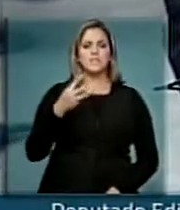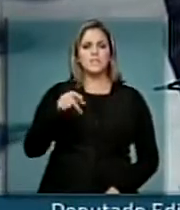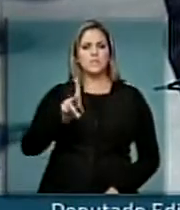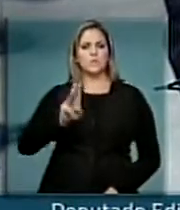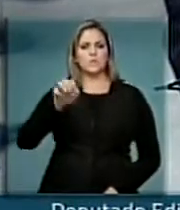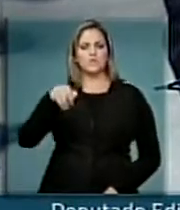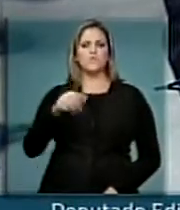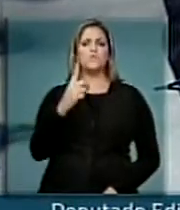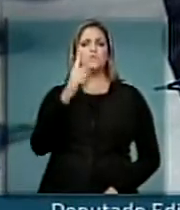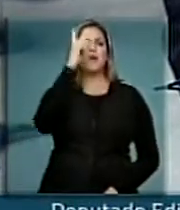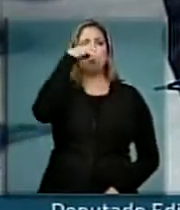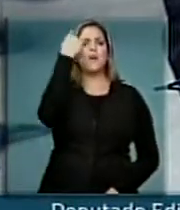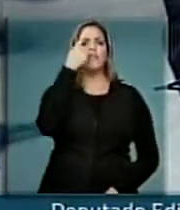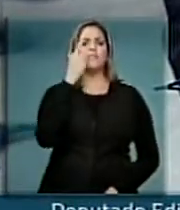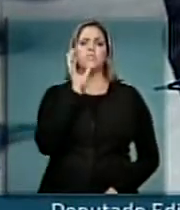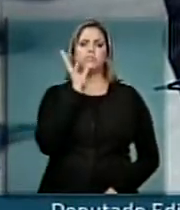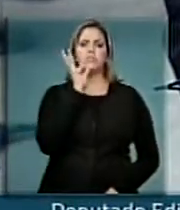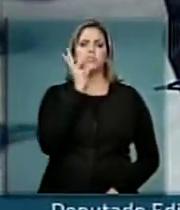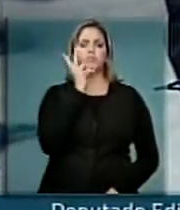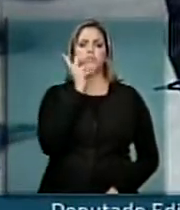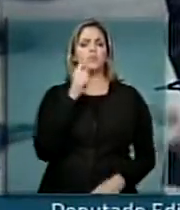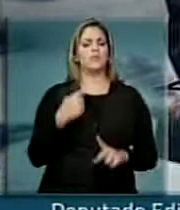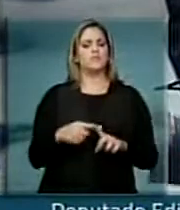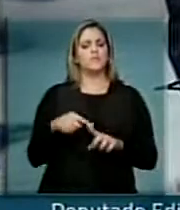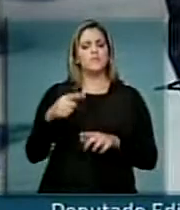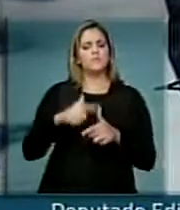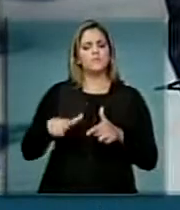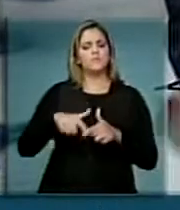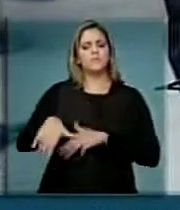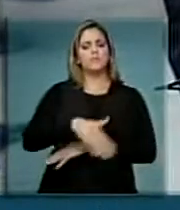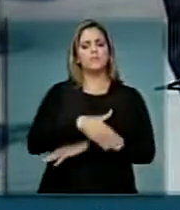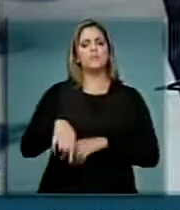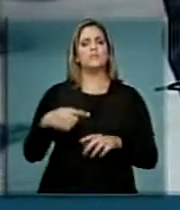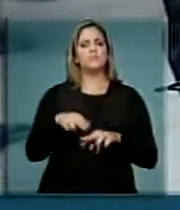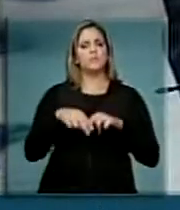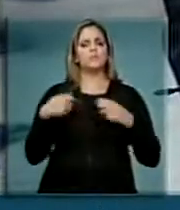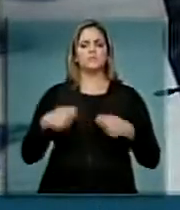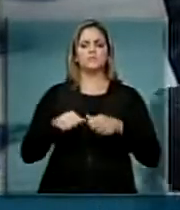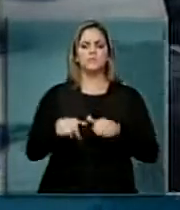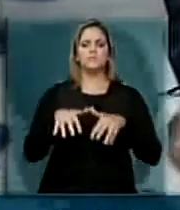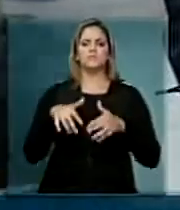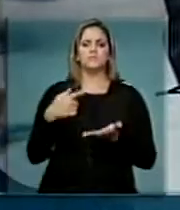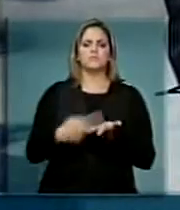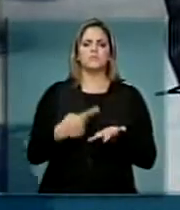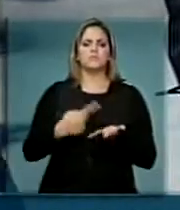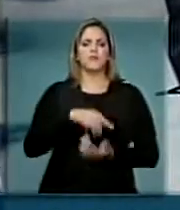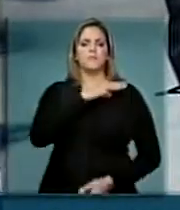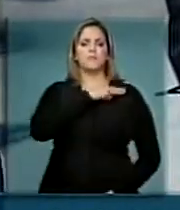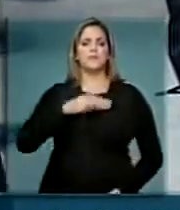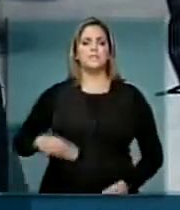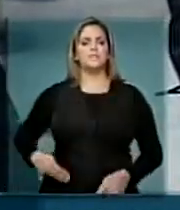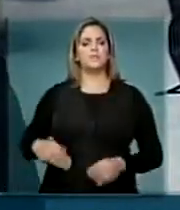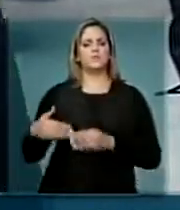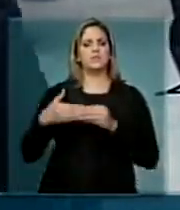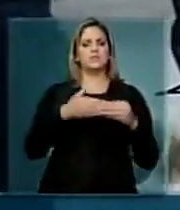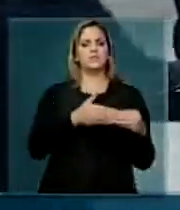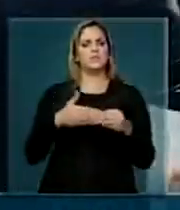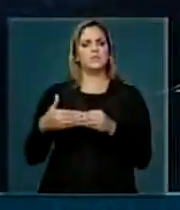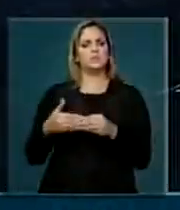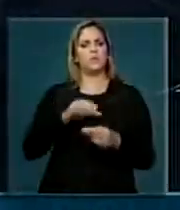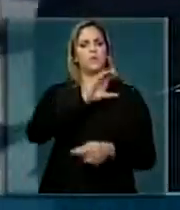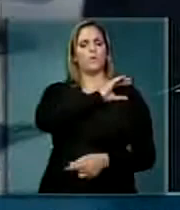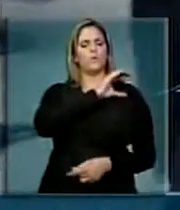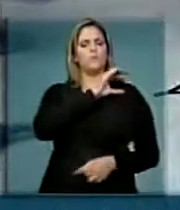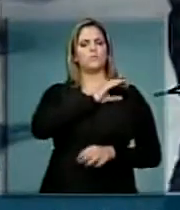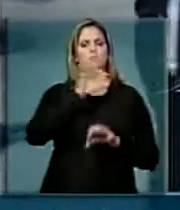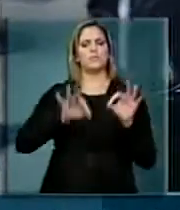leva uma hora. Então, não é possível continuar assim. Vamos acertar esta audiência com o ministro dos Transportes, da qualidade e coordenador